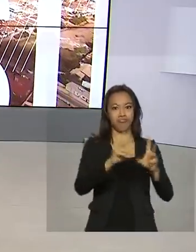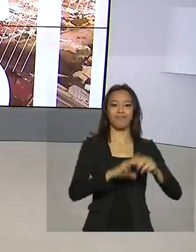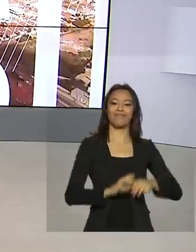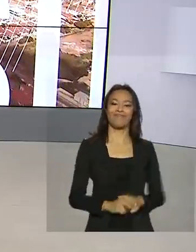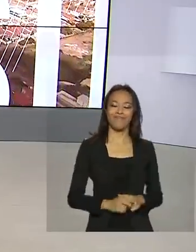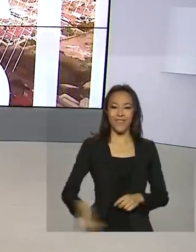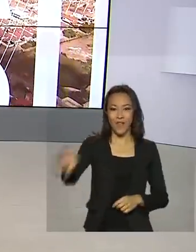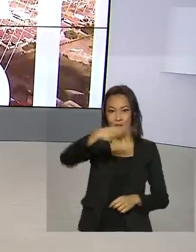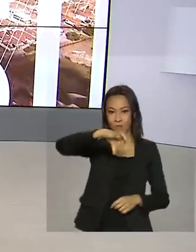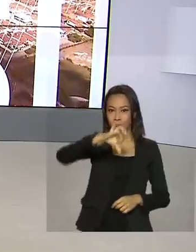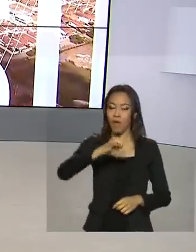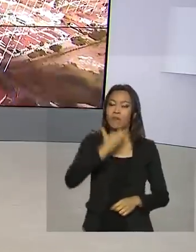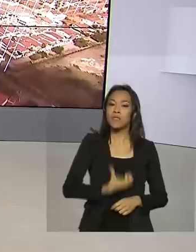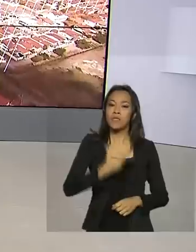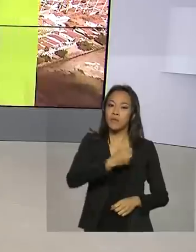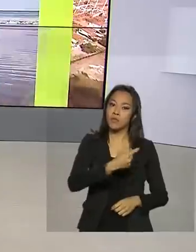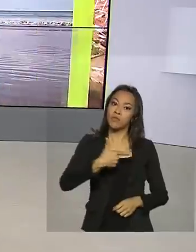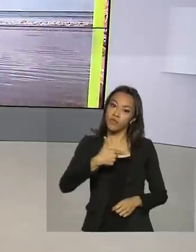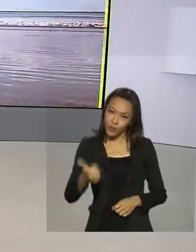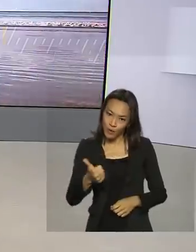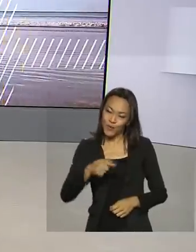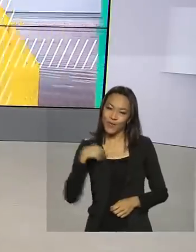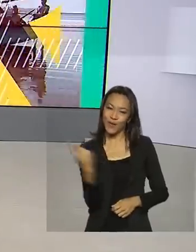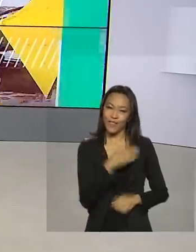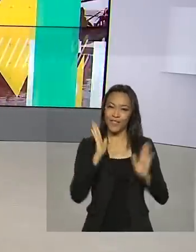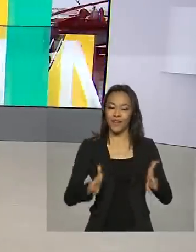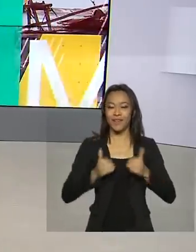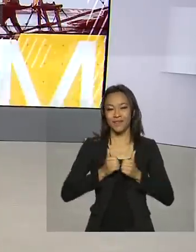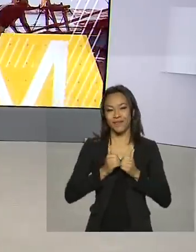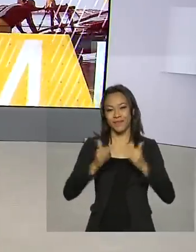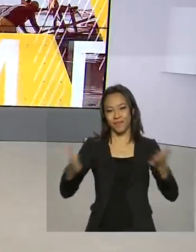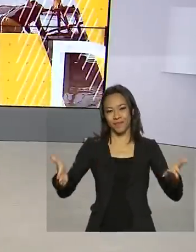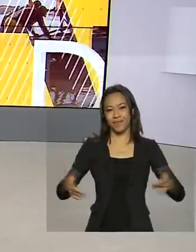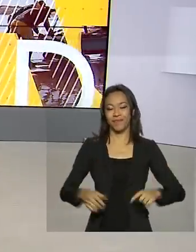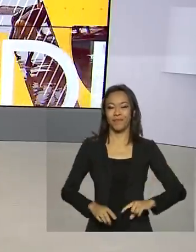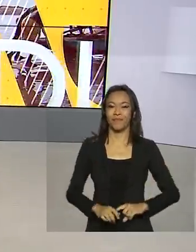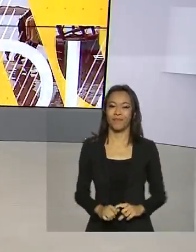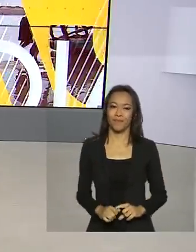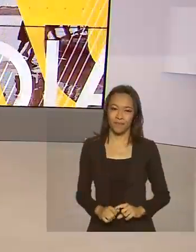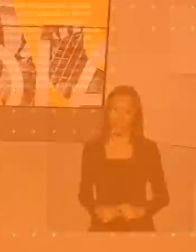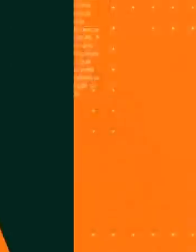9 de dezembro de 2021, o Brasil em Dia está começando.